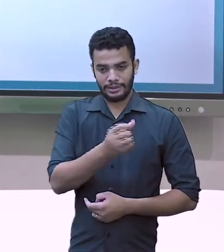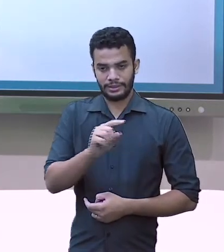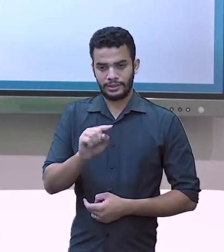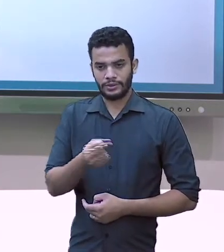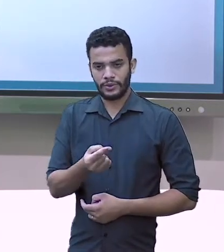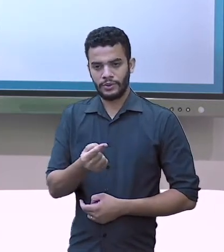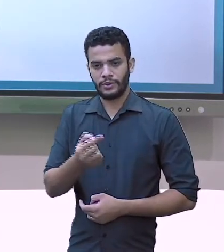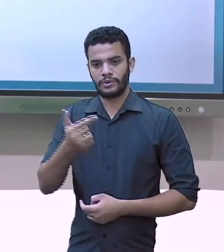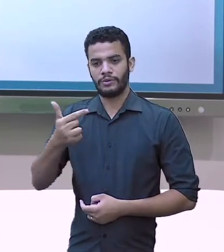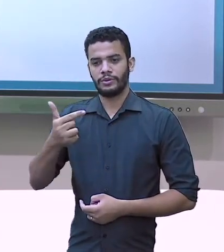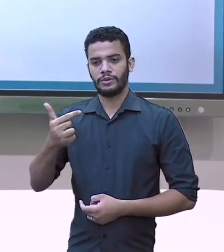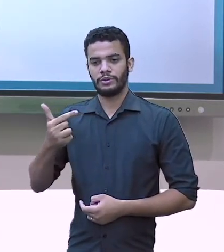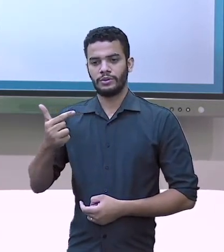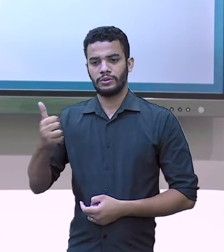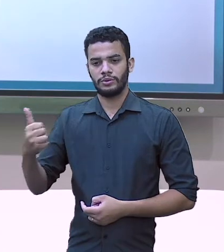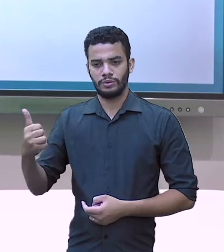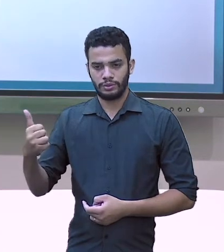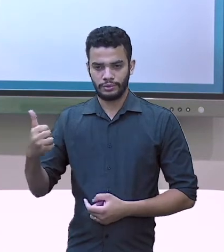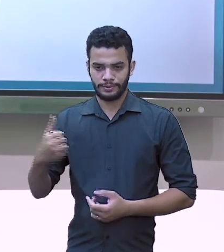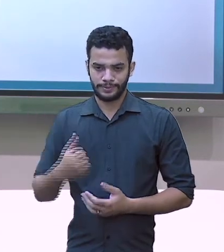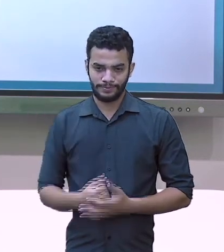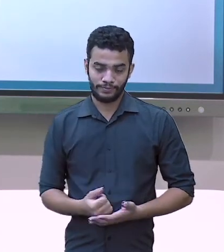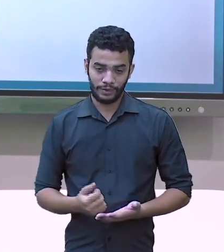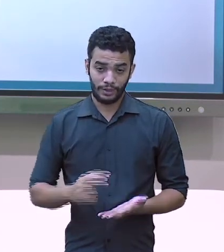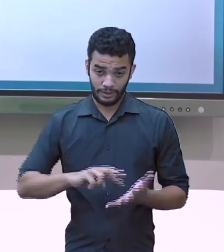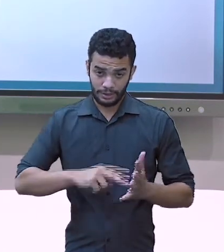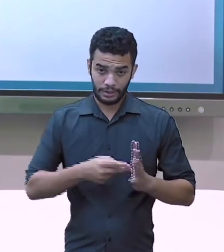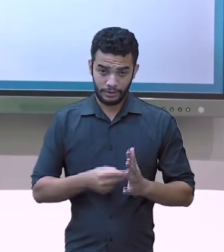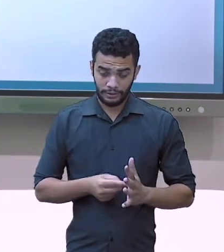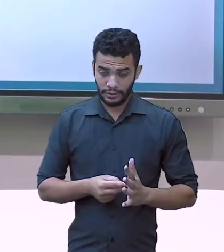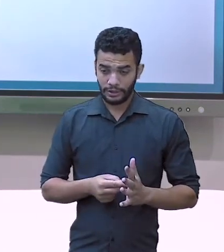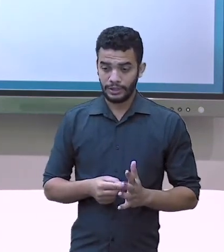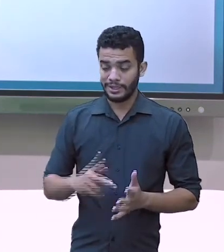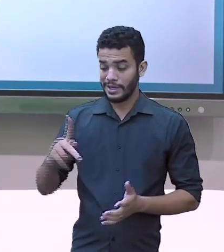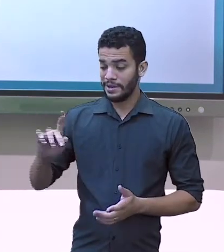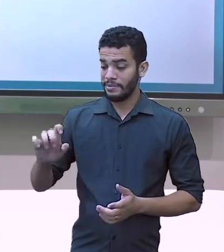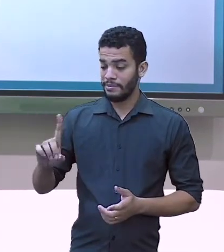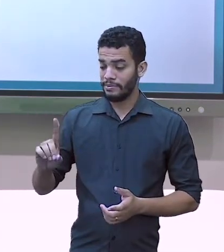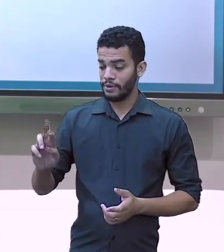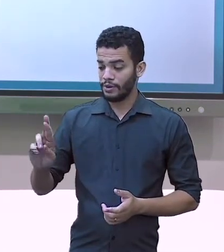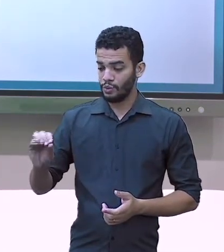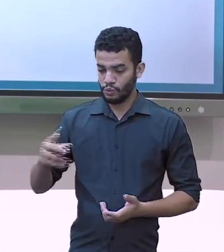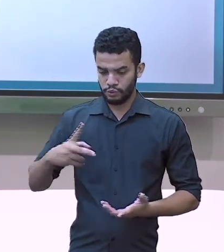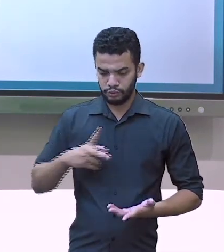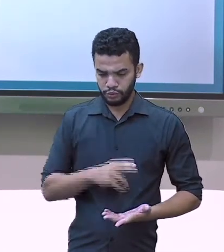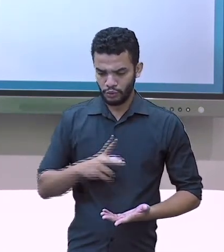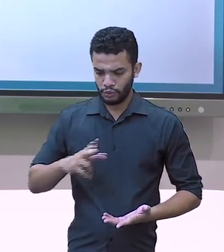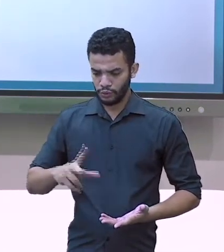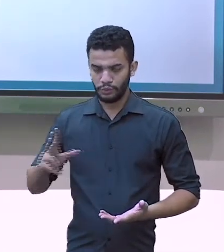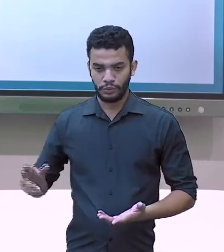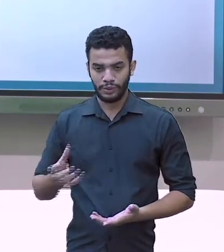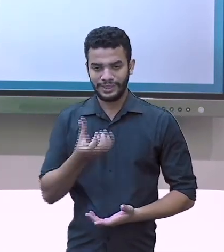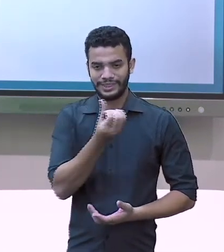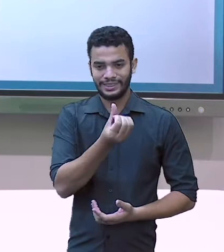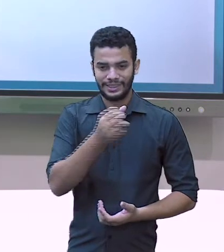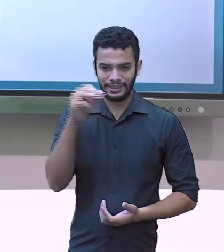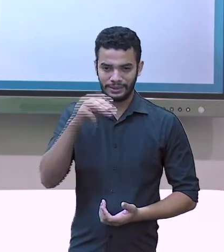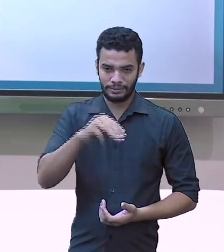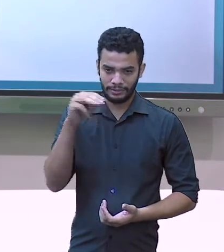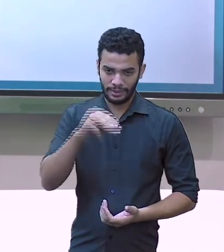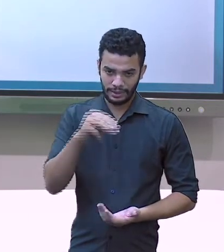estão? Quantos metros de barbante Pedro cortou? Pedro cortou 6 metros e 21 centímetros.